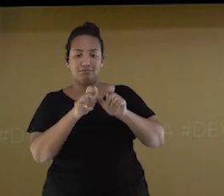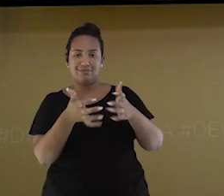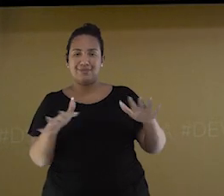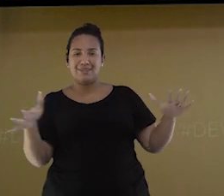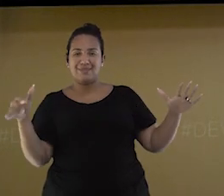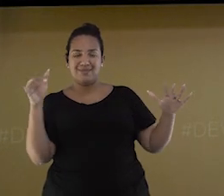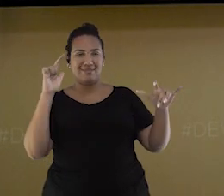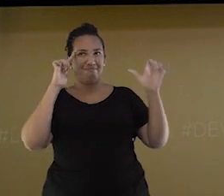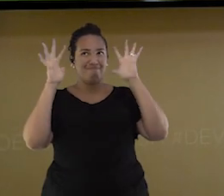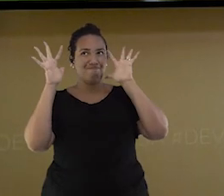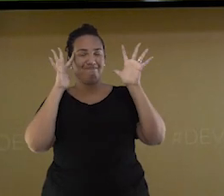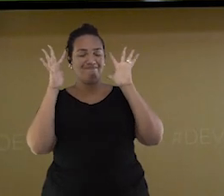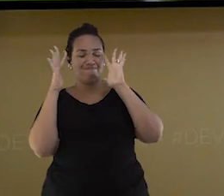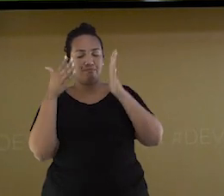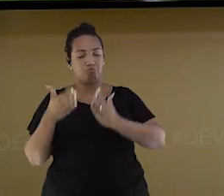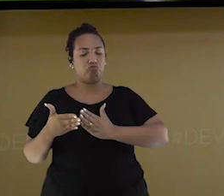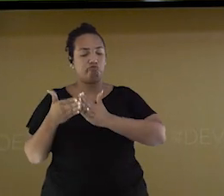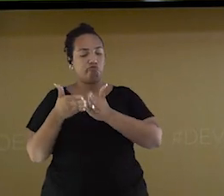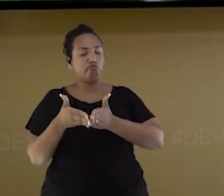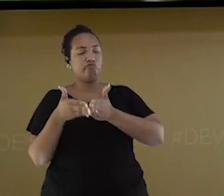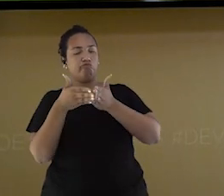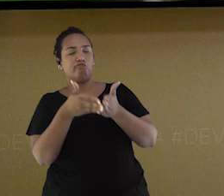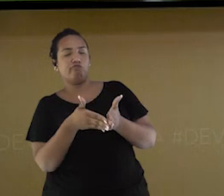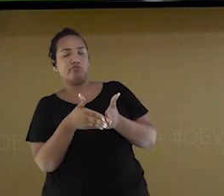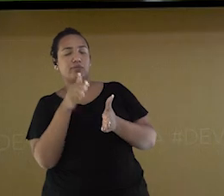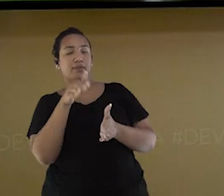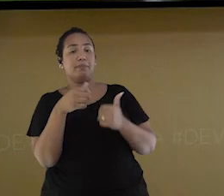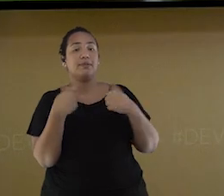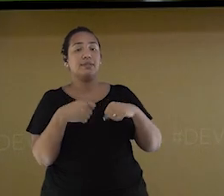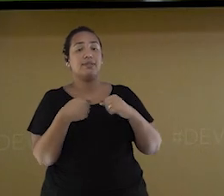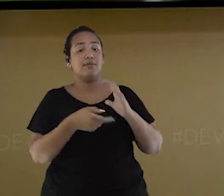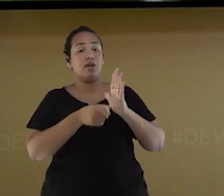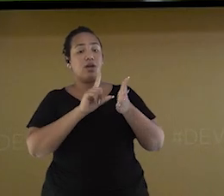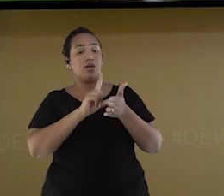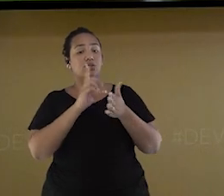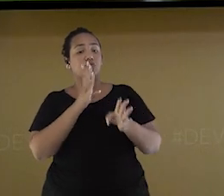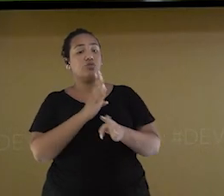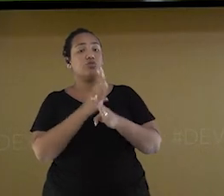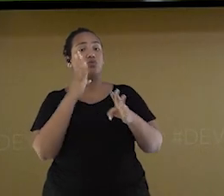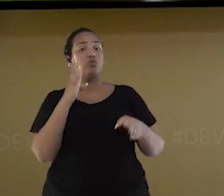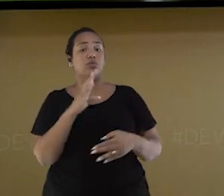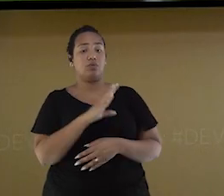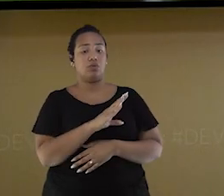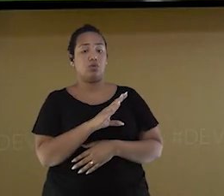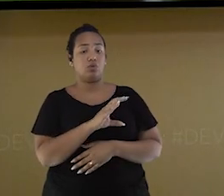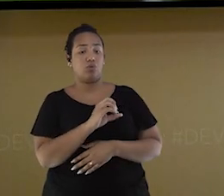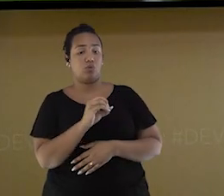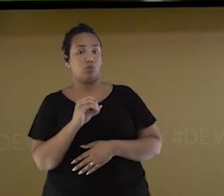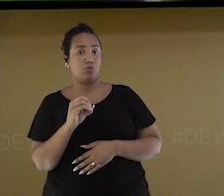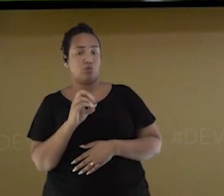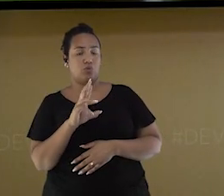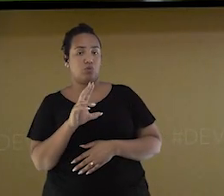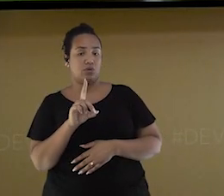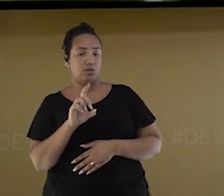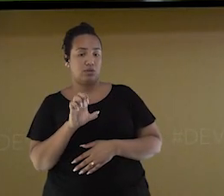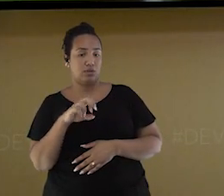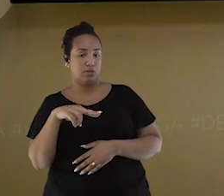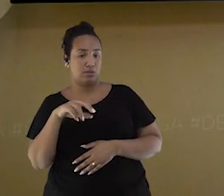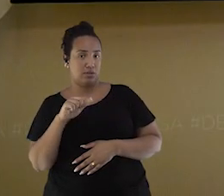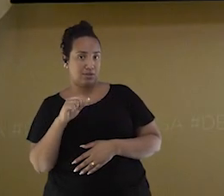quadriculado. Ganhava quem descobrisse primeiro as coordenadas das embarcações do seu oponente.